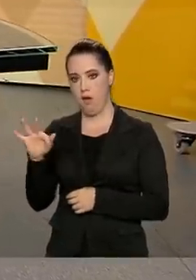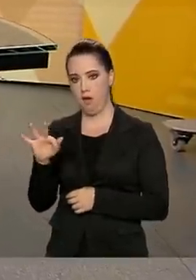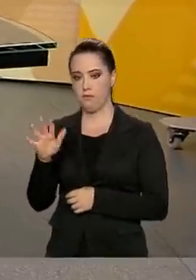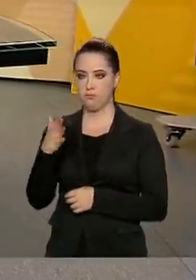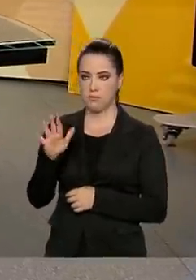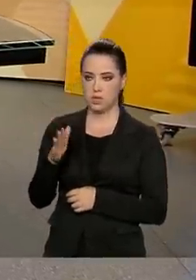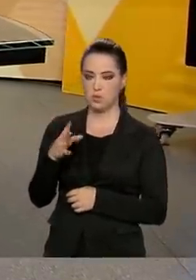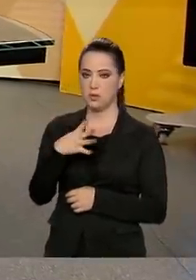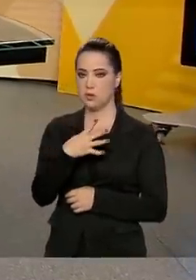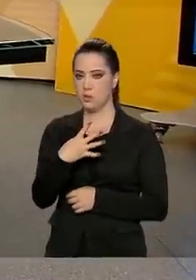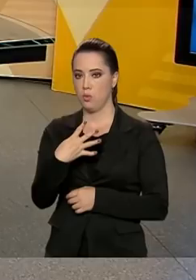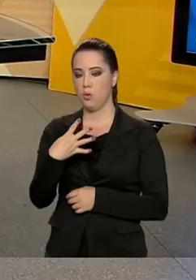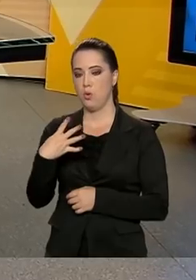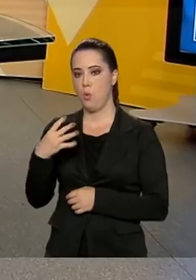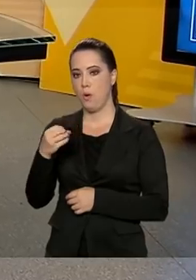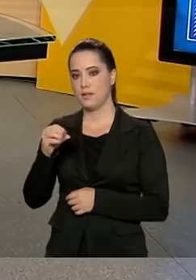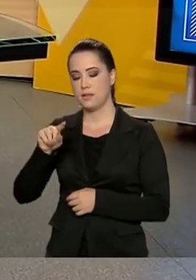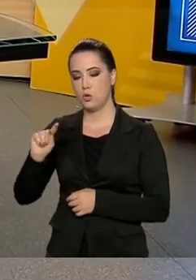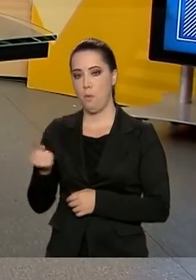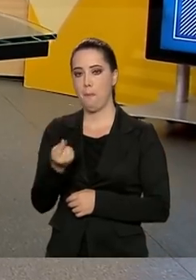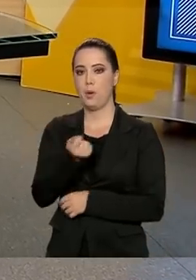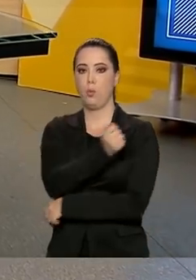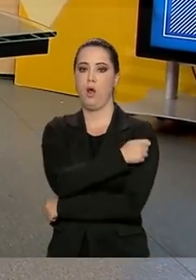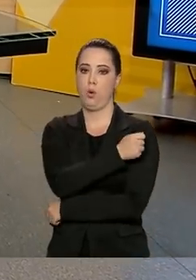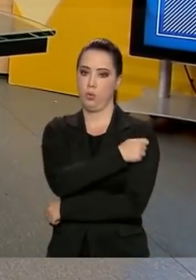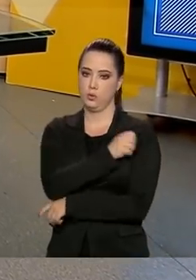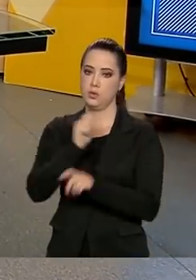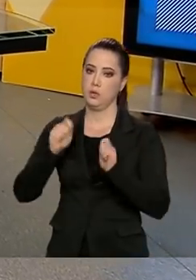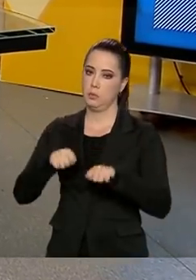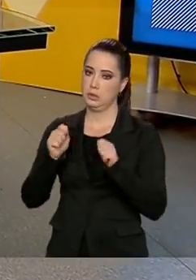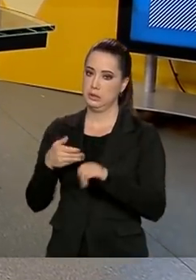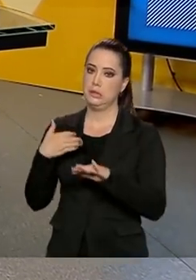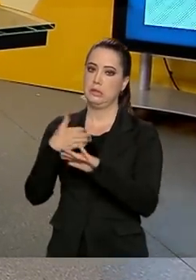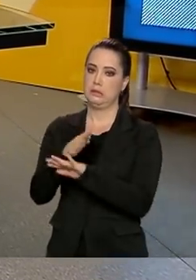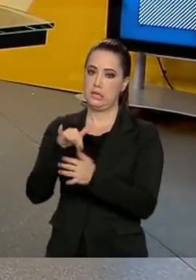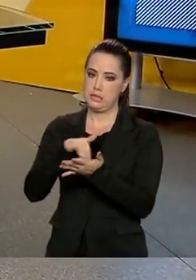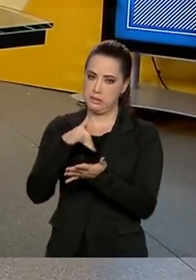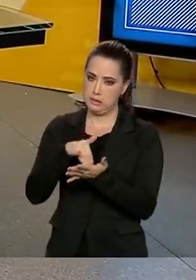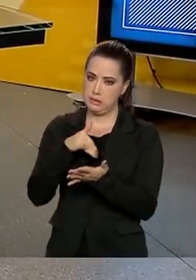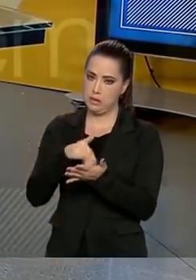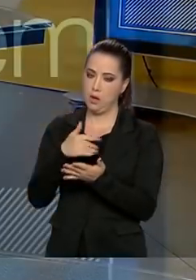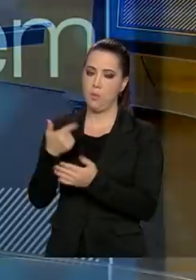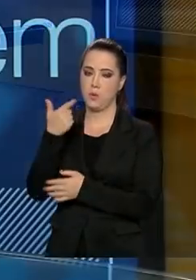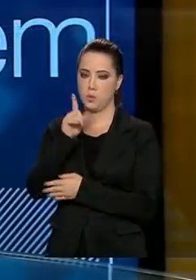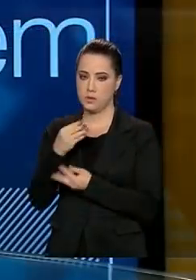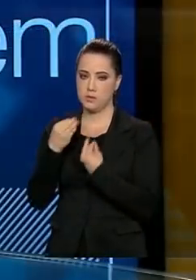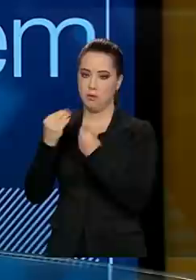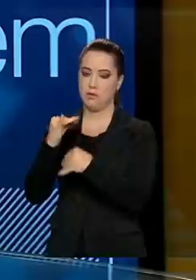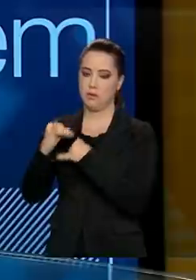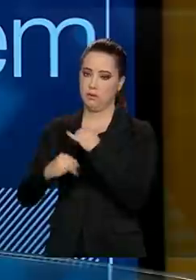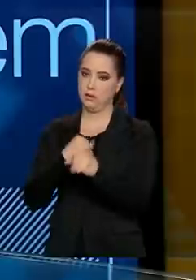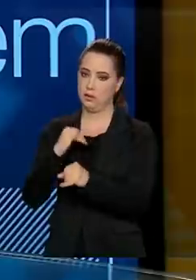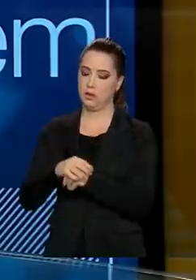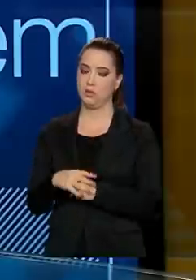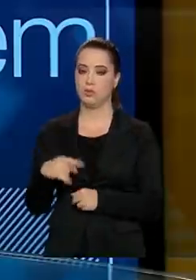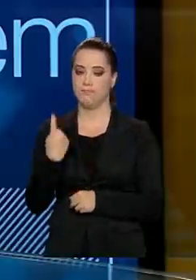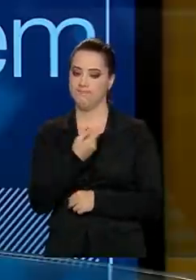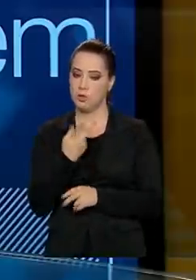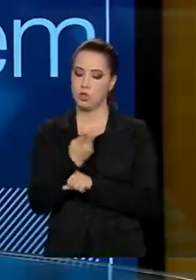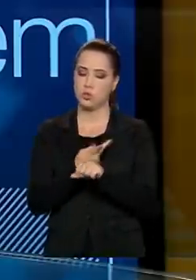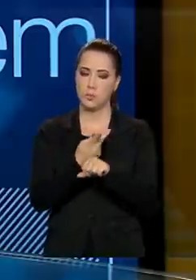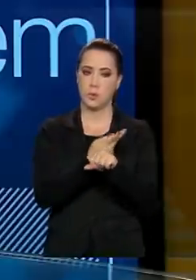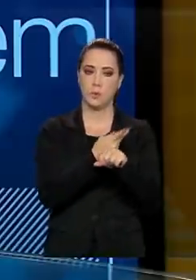aproximadamente 400 mil alunos que poderiam se enquadrar nessa situação. Com isso, nós procuramos,